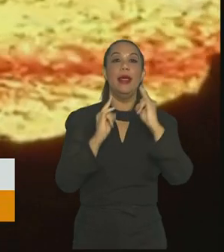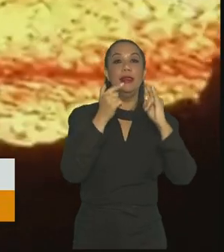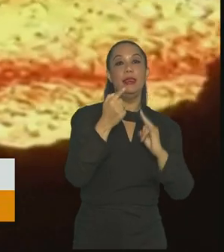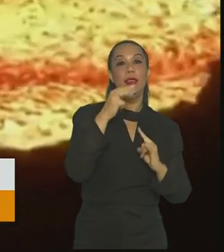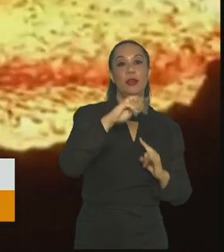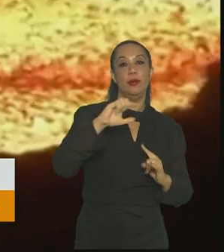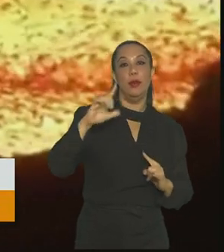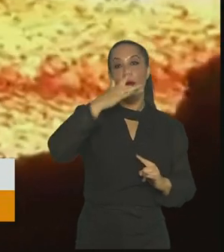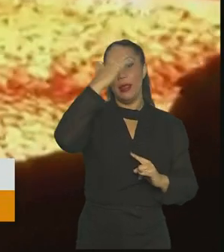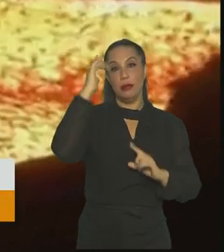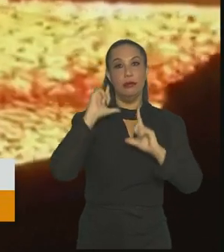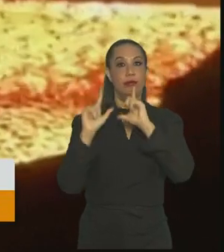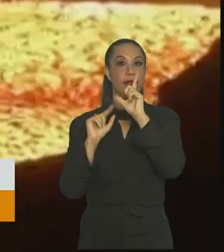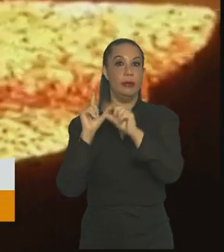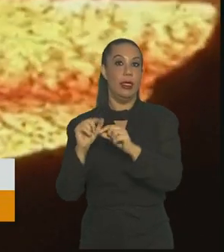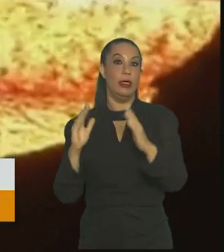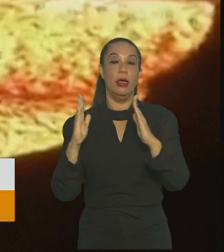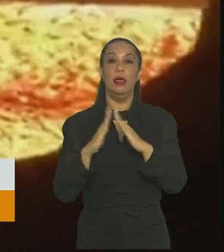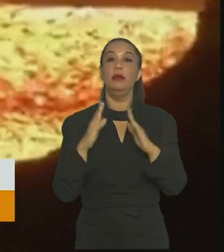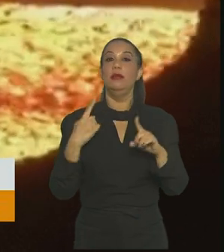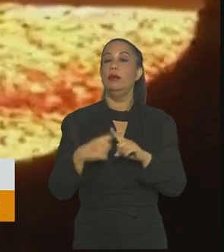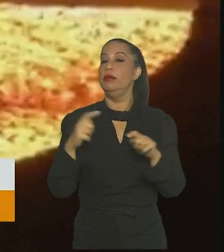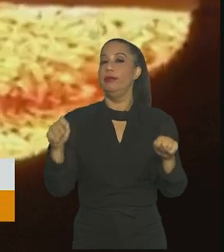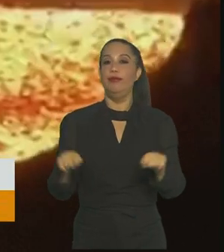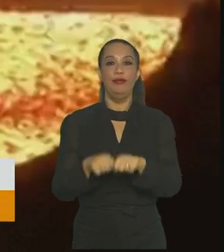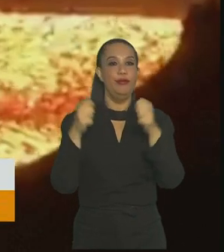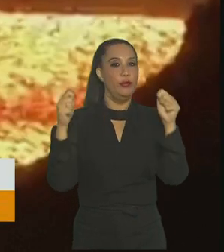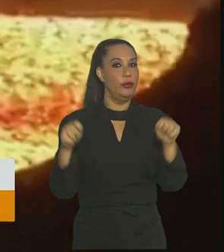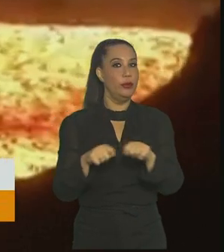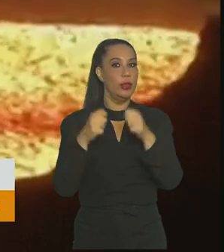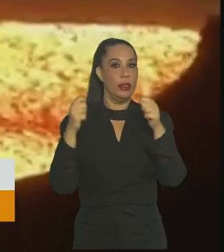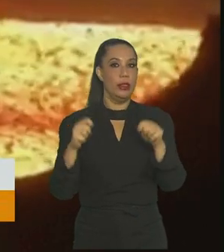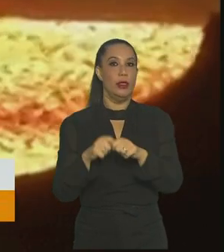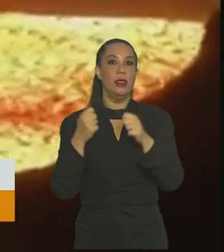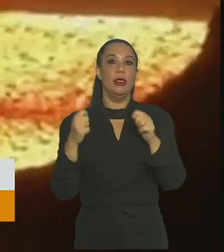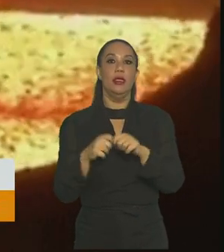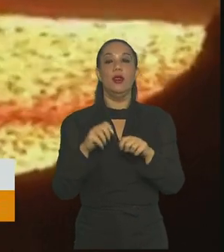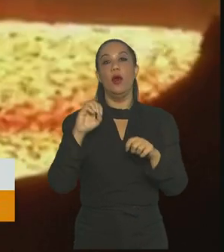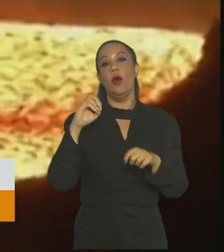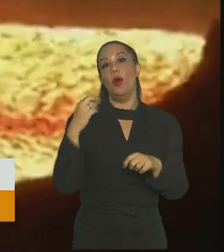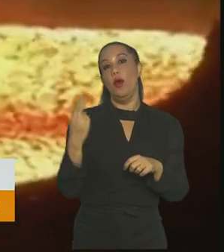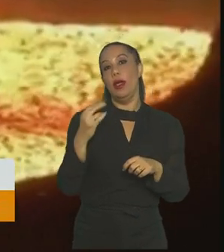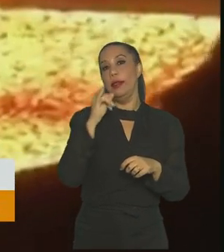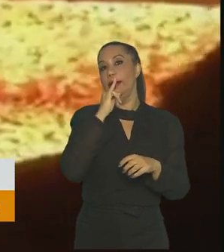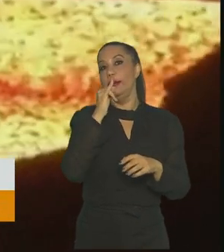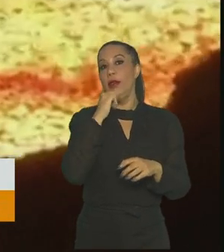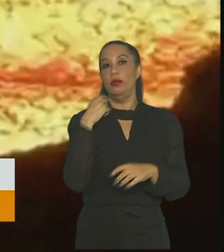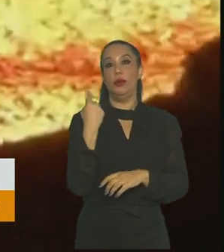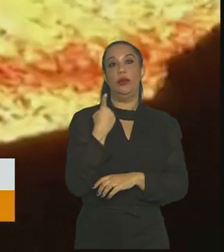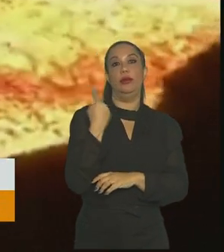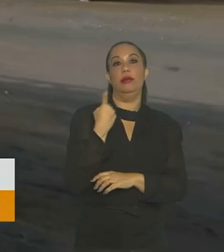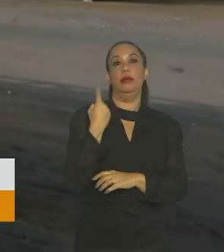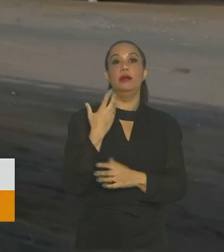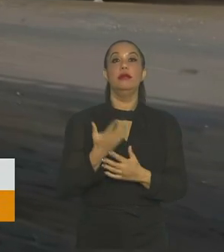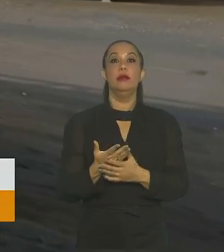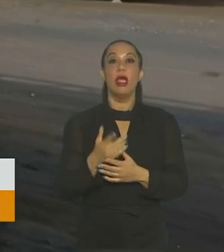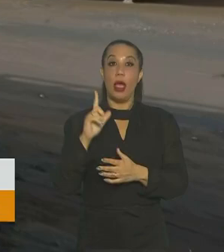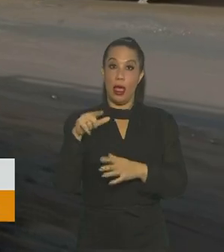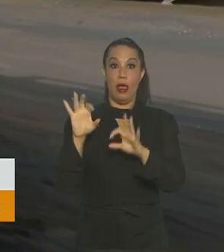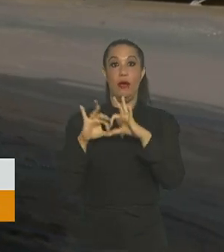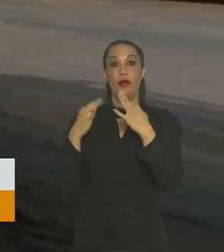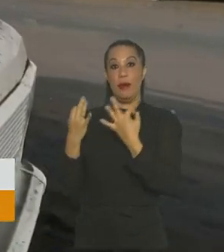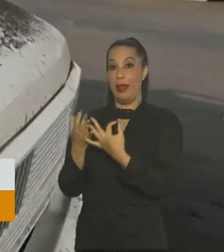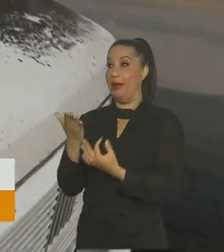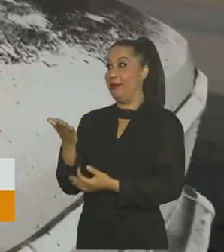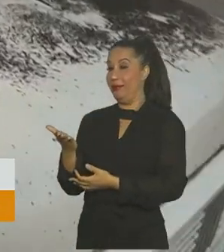pessoas tiveram que deixar as casas, que foram completamente destruídas ou ficaram ilhadas e sem acesso. É o